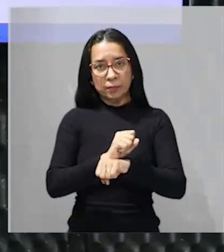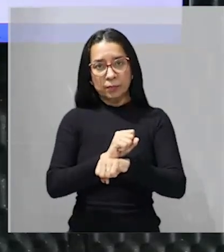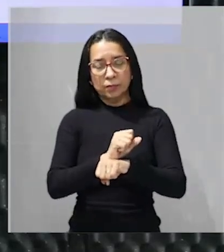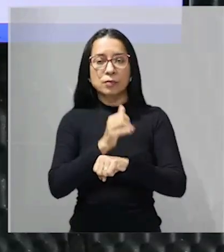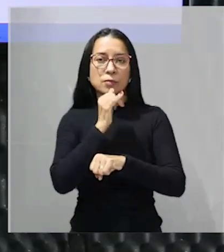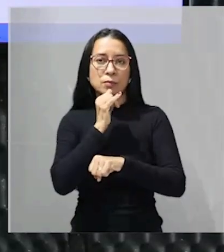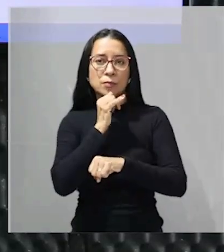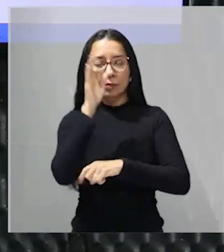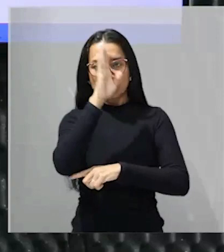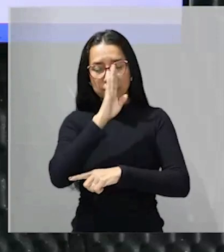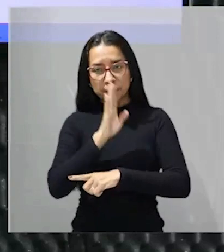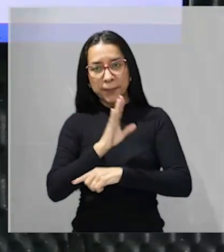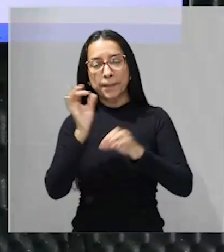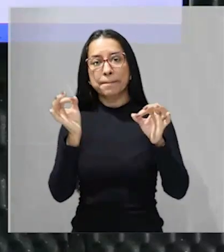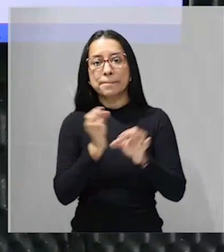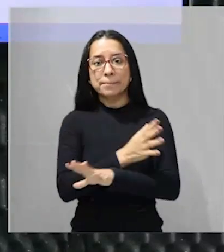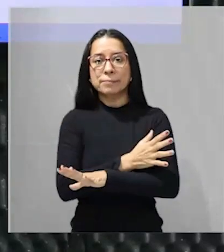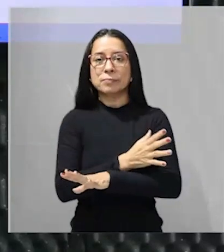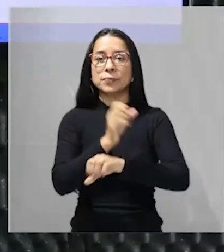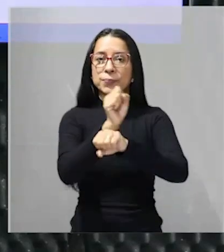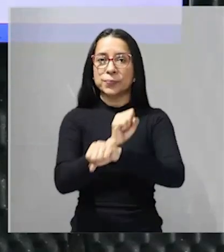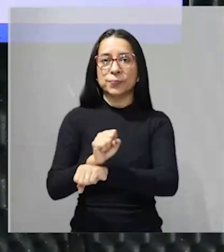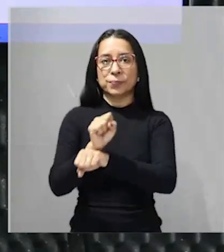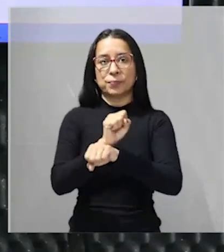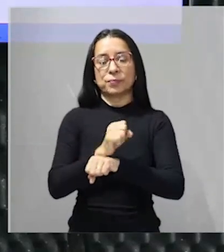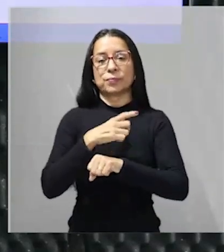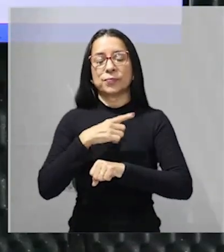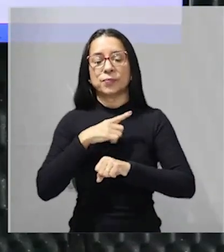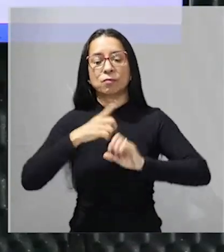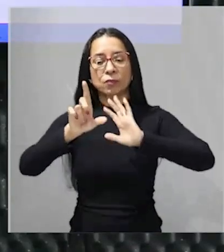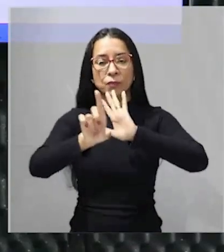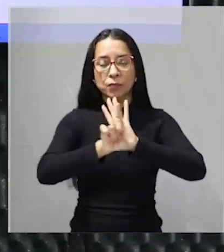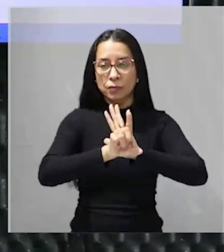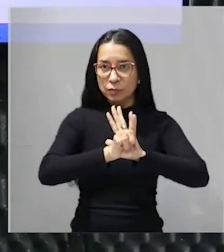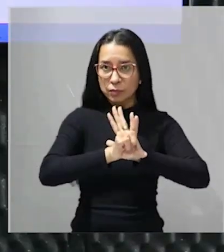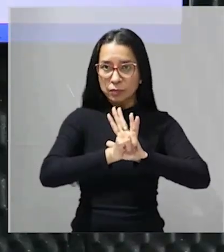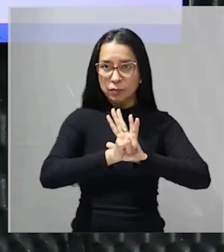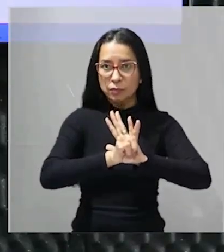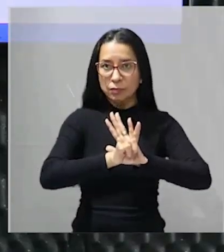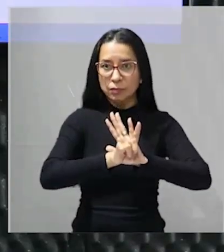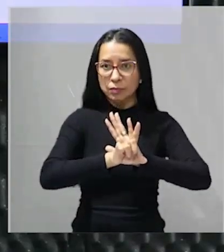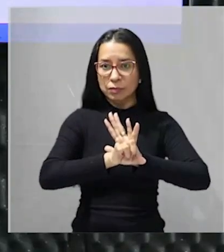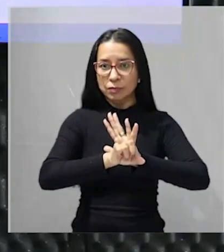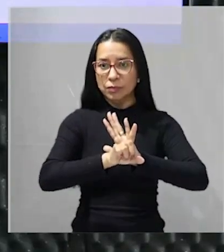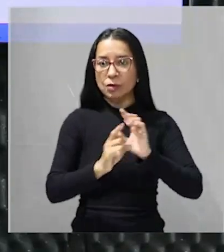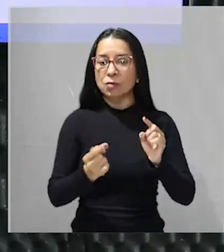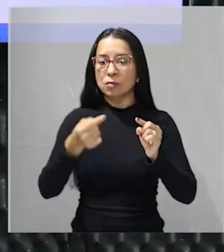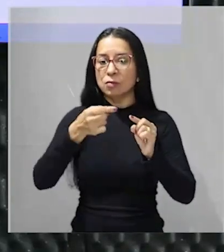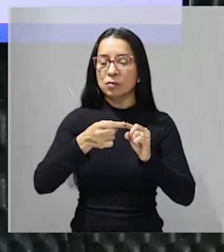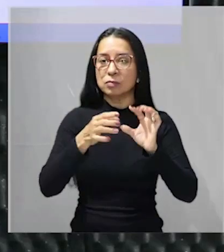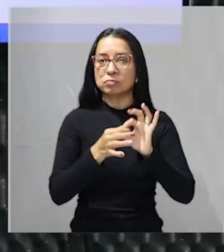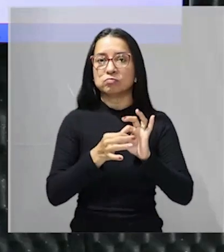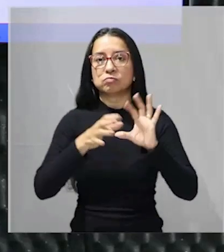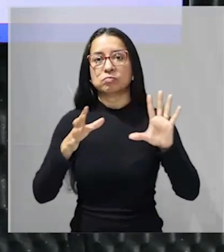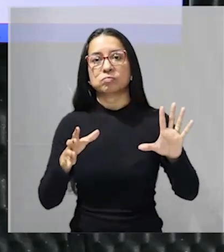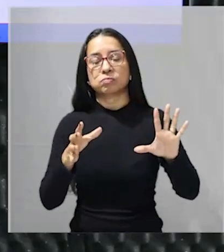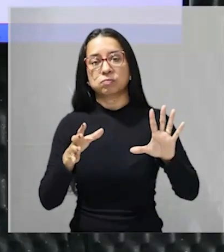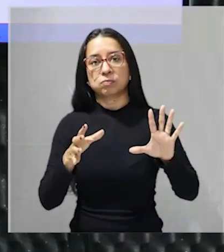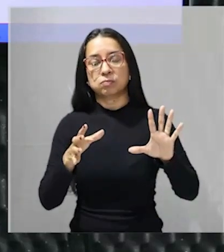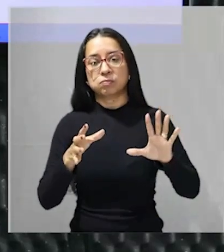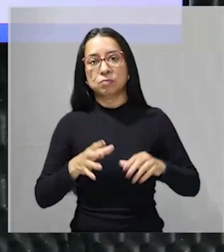mesmo acabar com a escravidão então nós temos uma lei de caráter emancipatório que está surgindo aqui